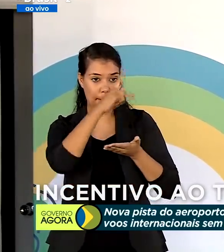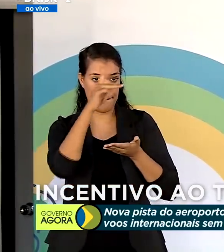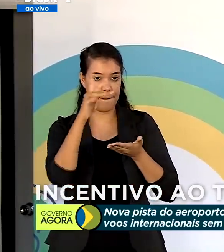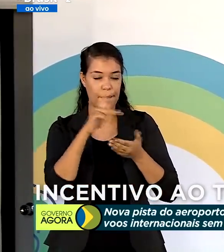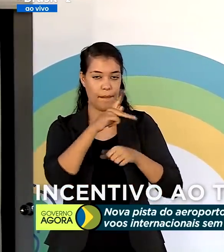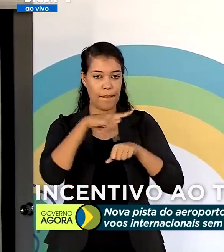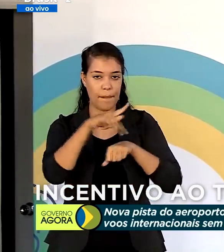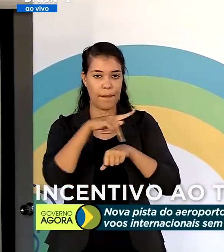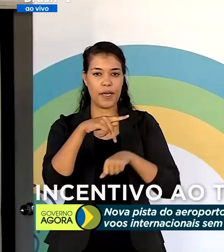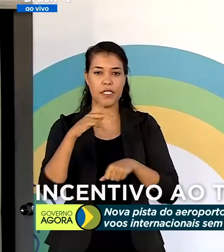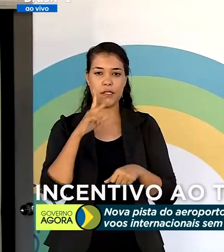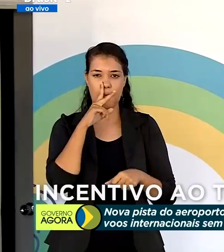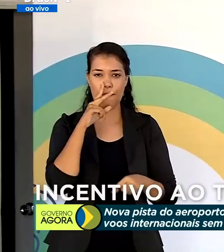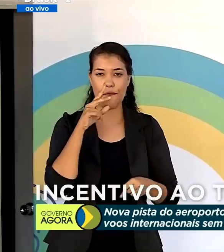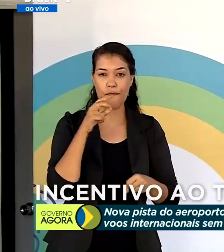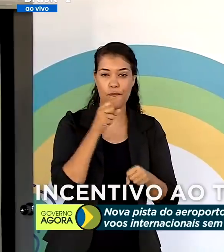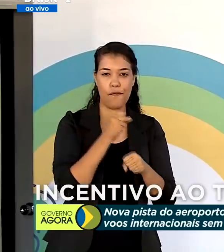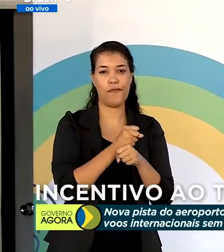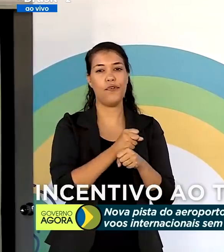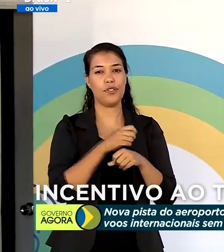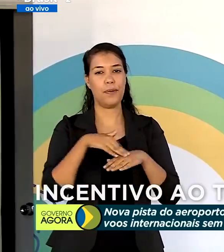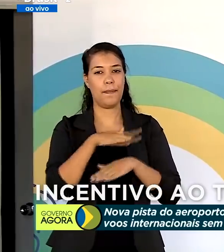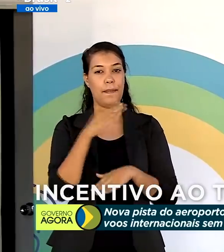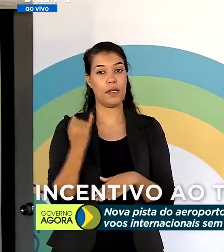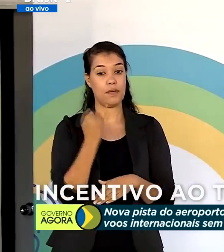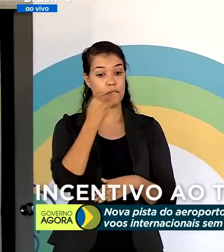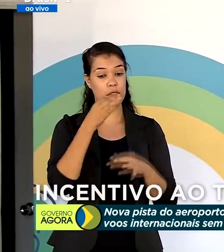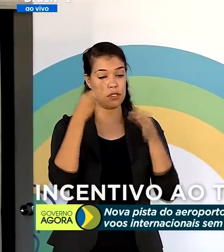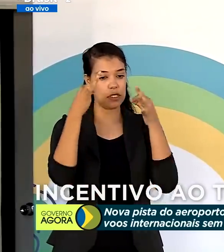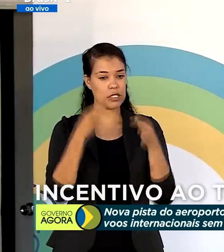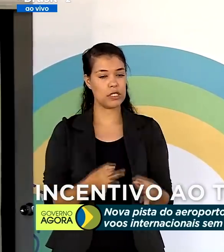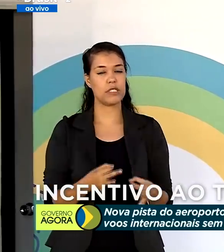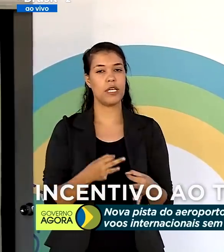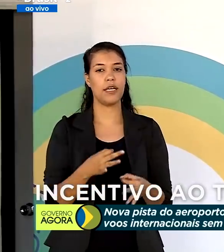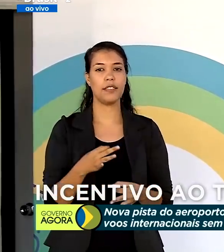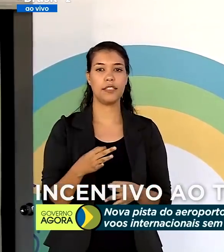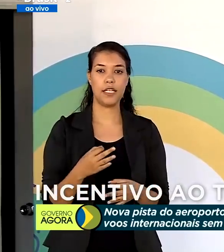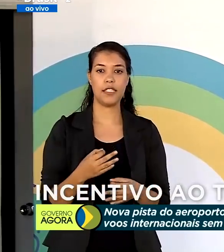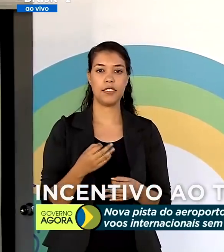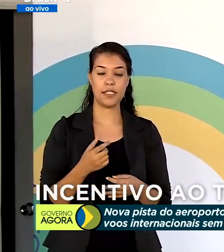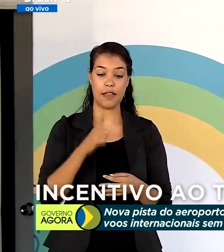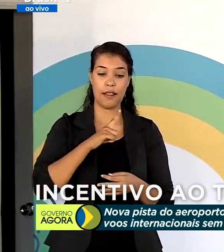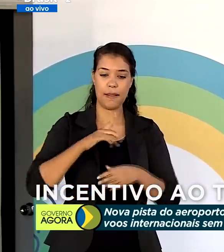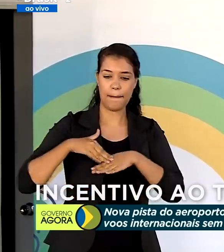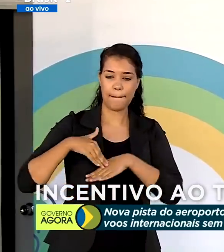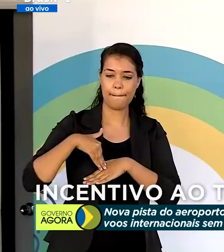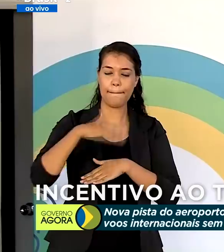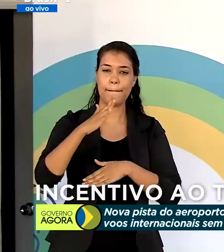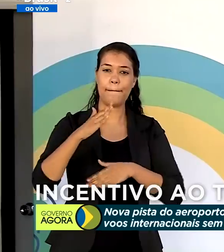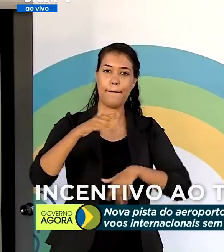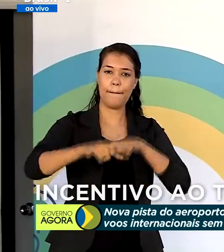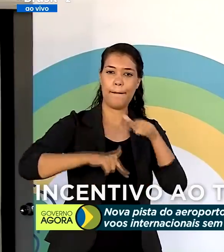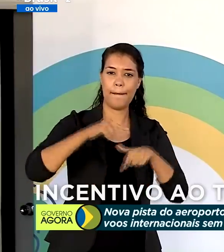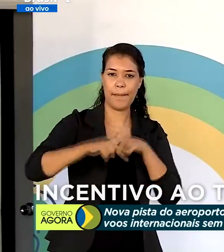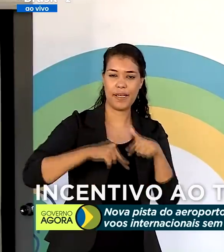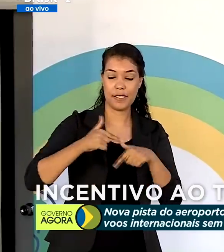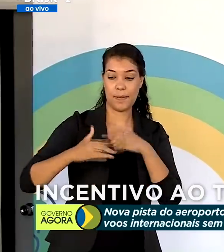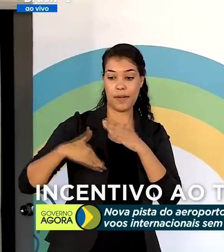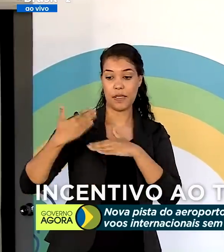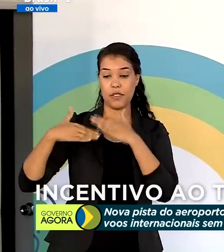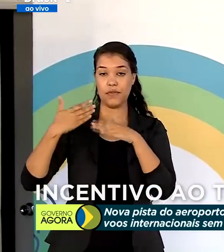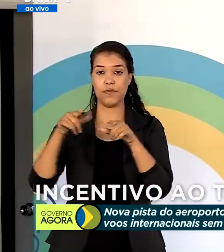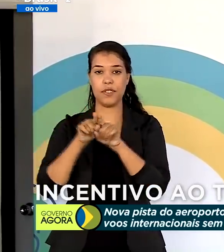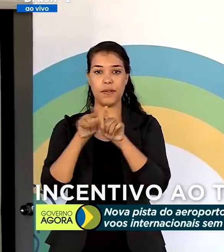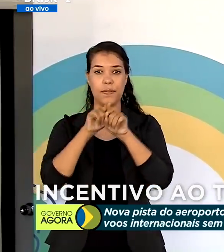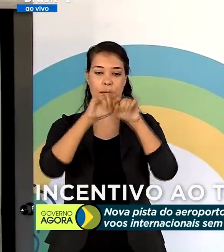a estar entre os maiores. E nós temos certeza que nós vamos passar essa crise gerando emprego, gerando desenvolvimento e trazendo infraestrutura